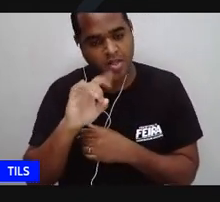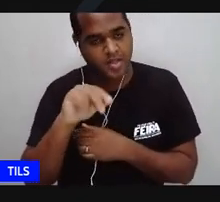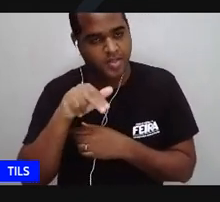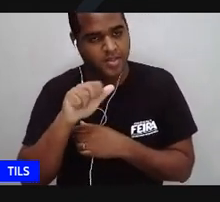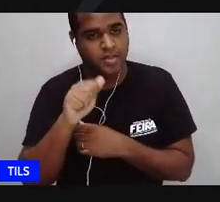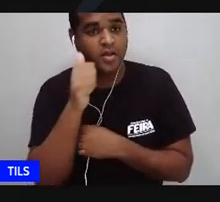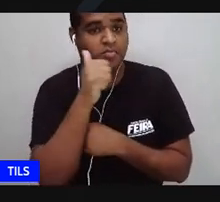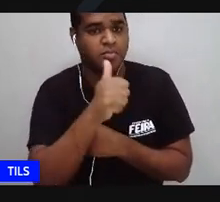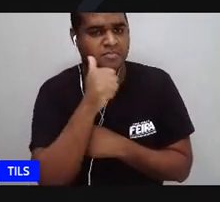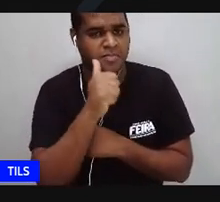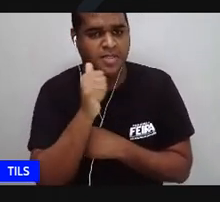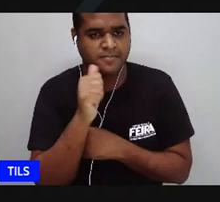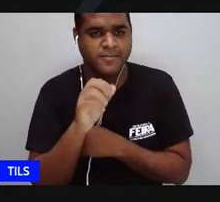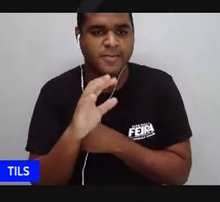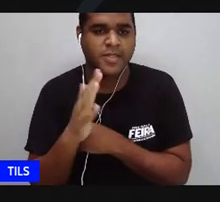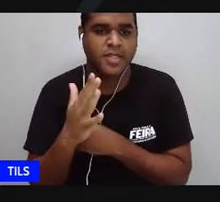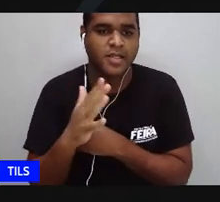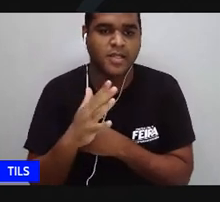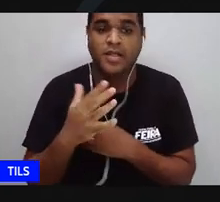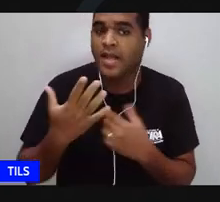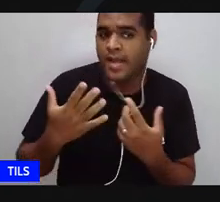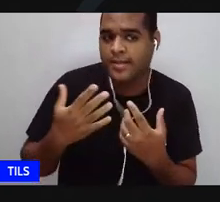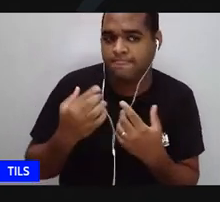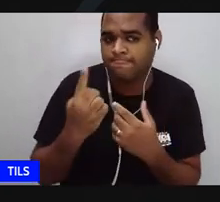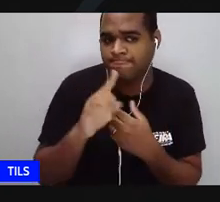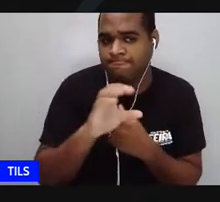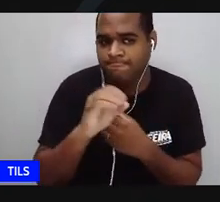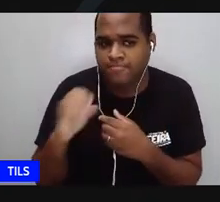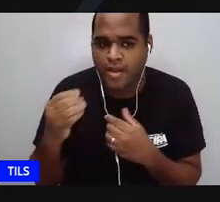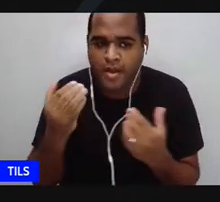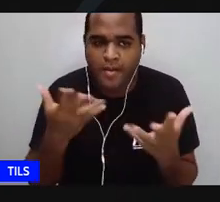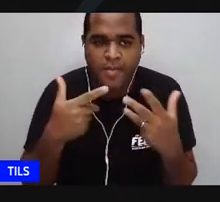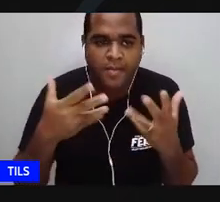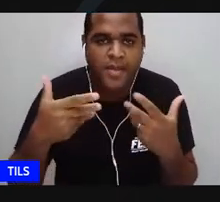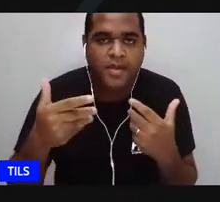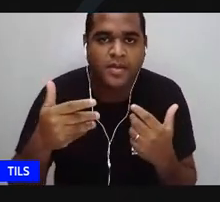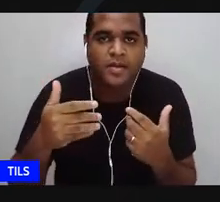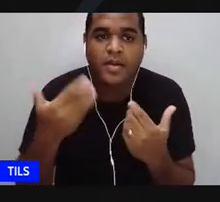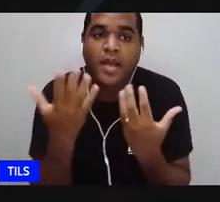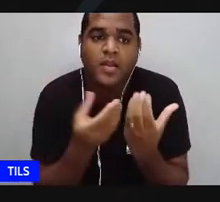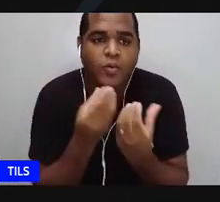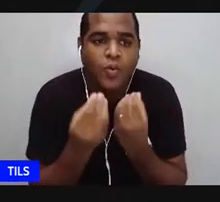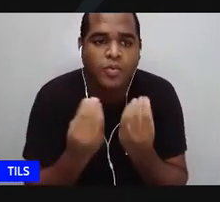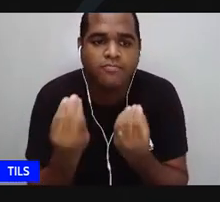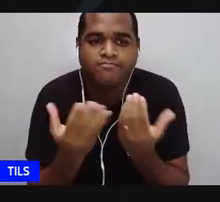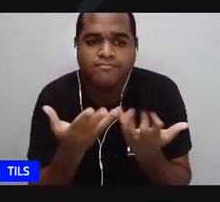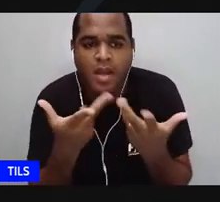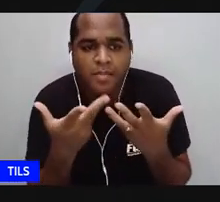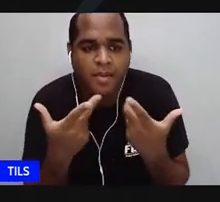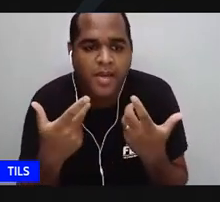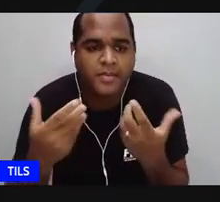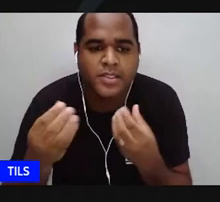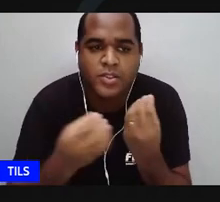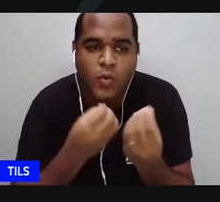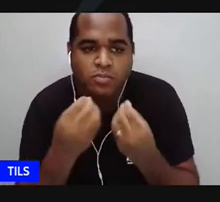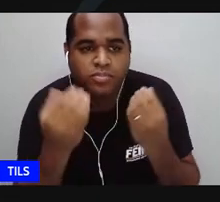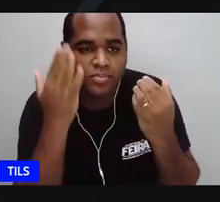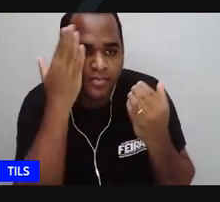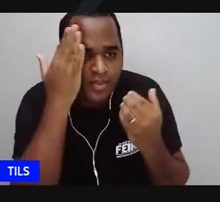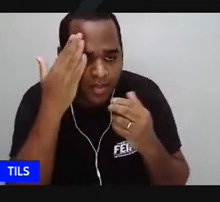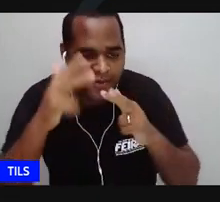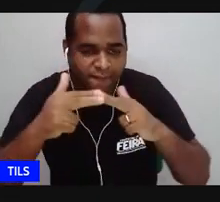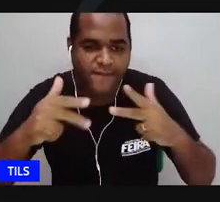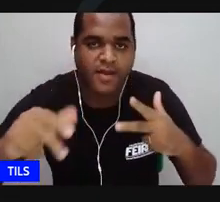mil facetas ela era muito muito versátil ela sabia muitas coisas